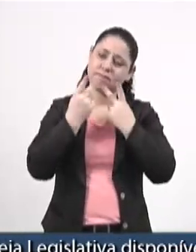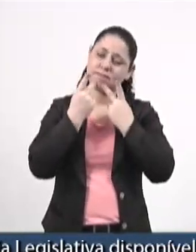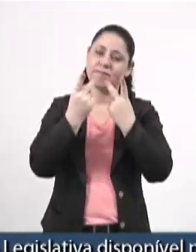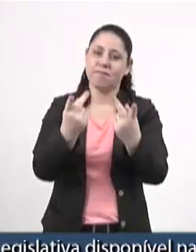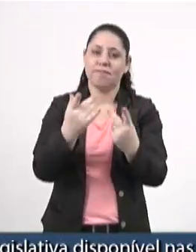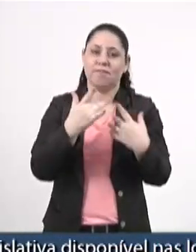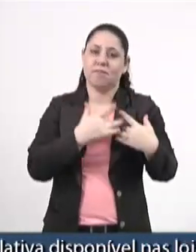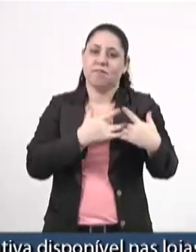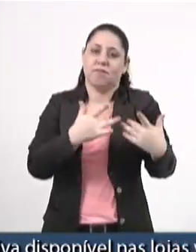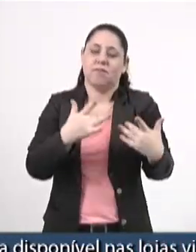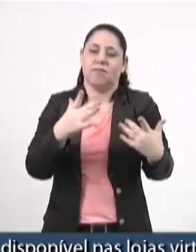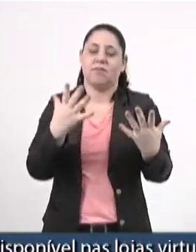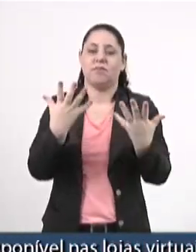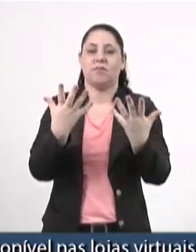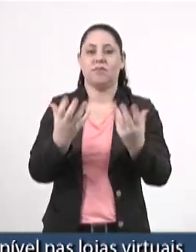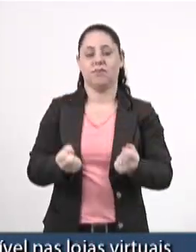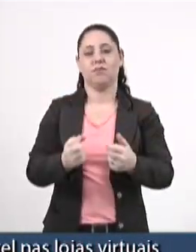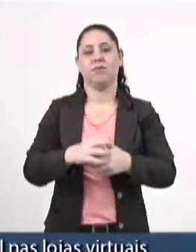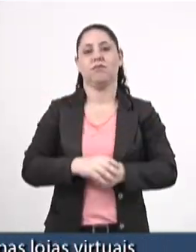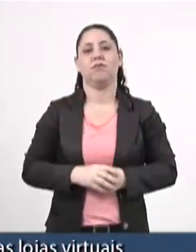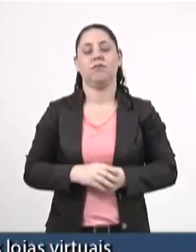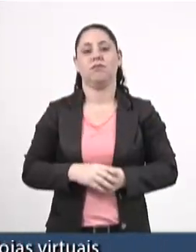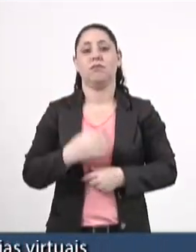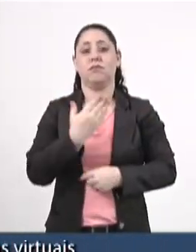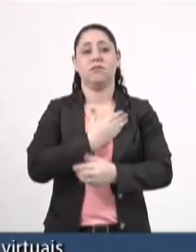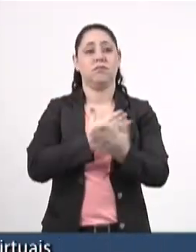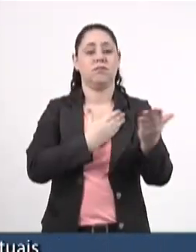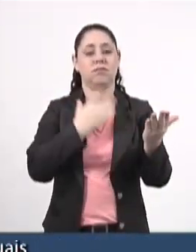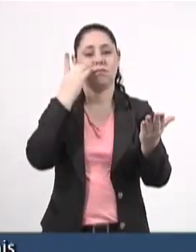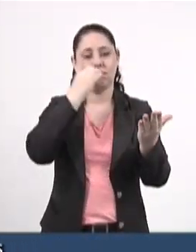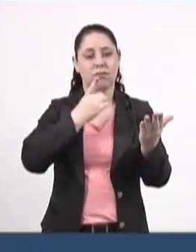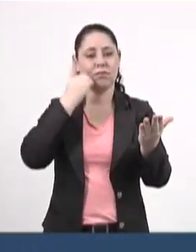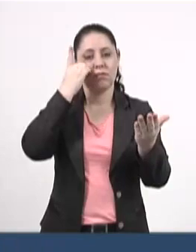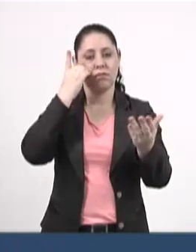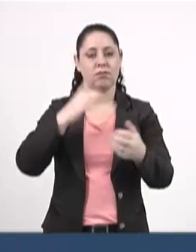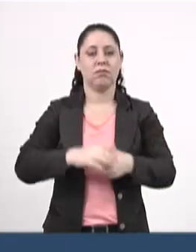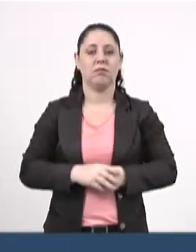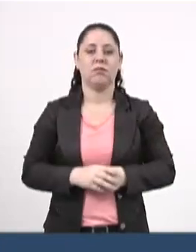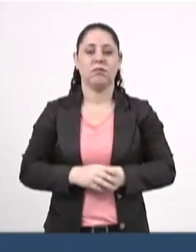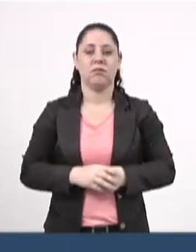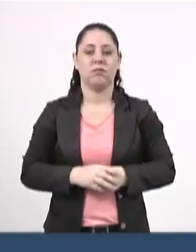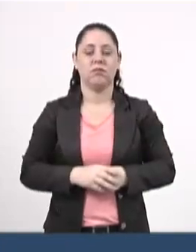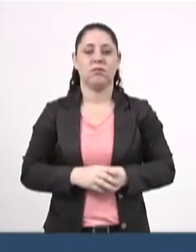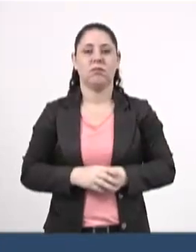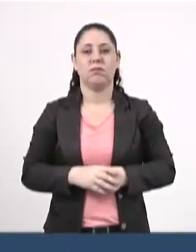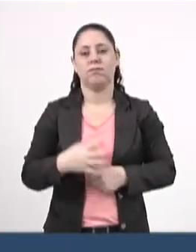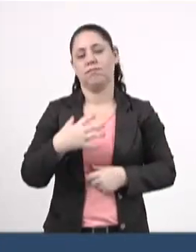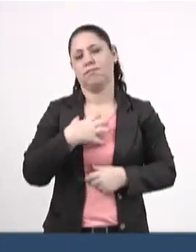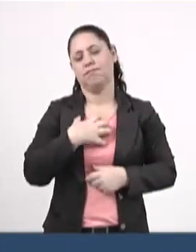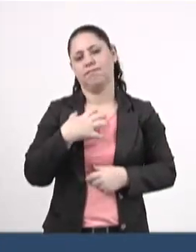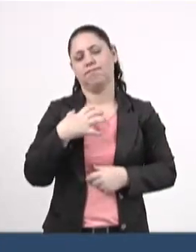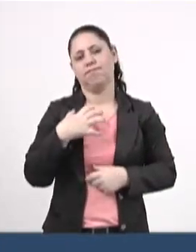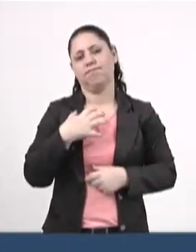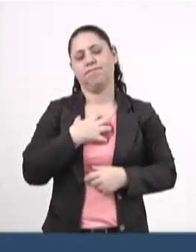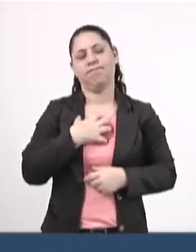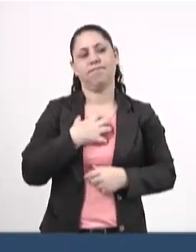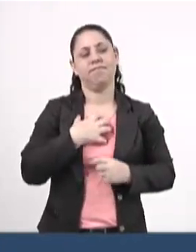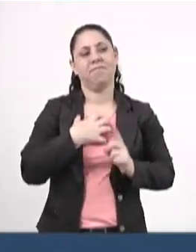solidariedade que recebi, os colegas deputados, me sinto absolutamente